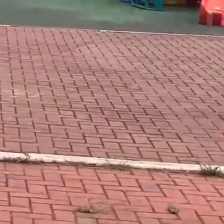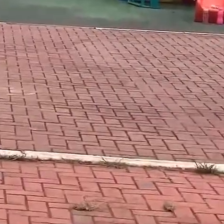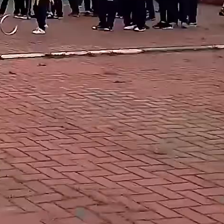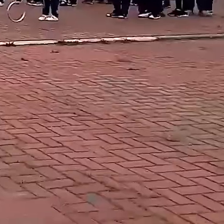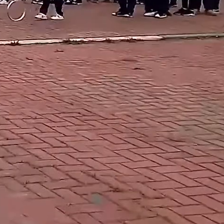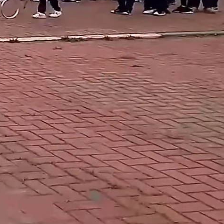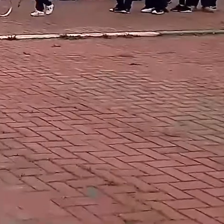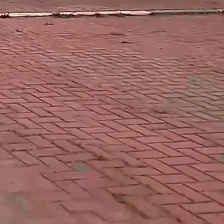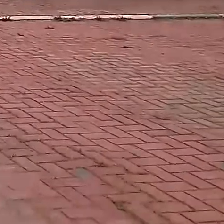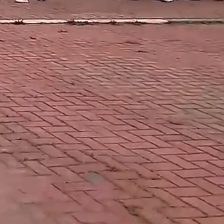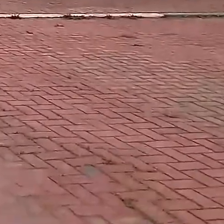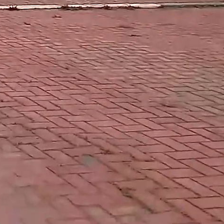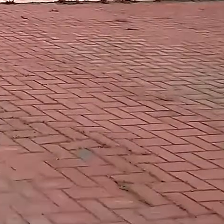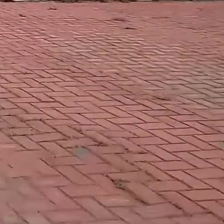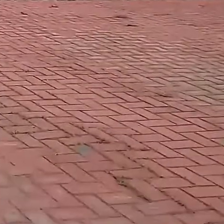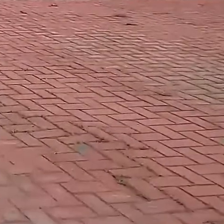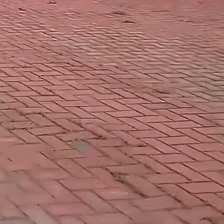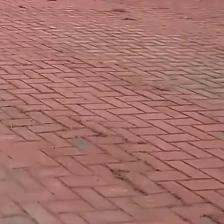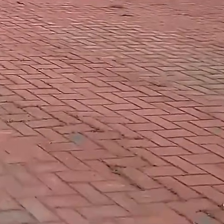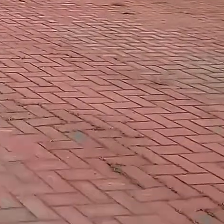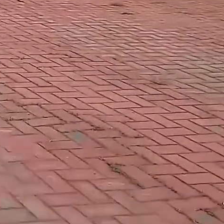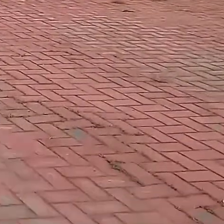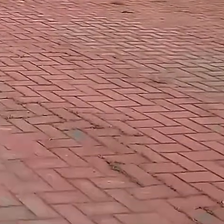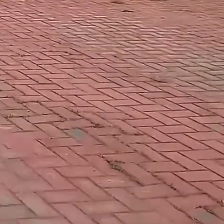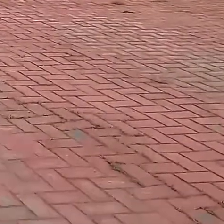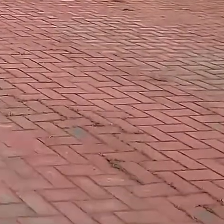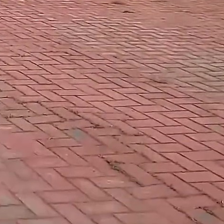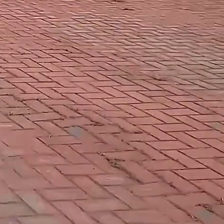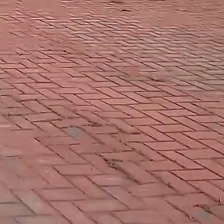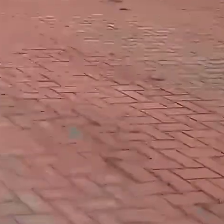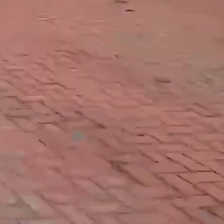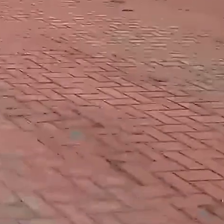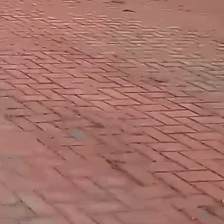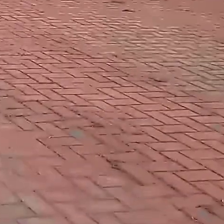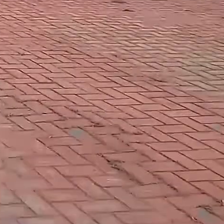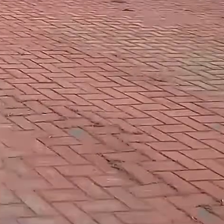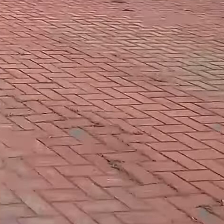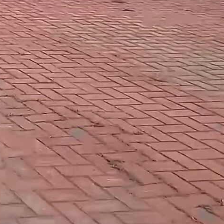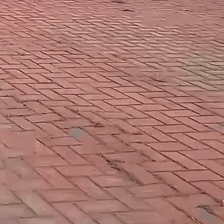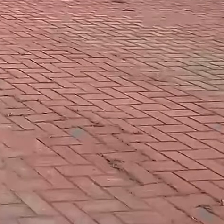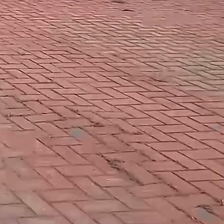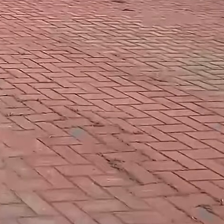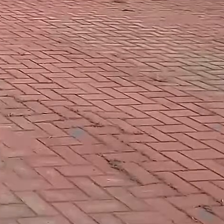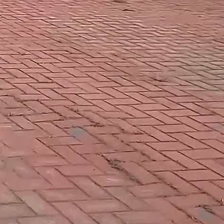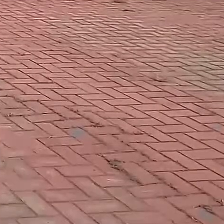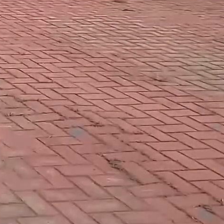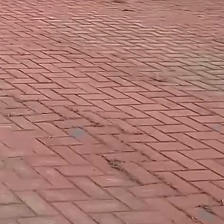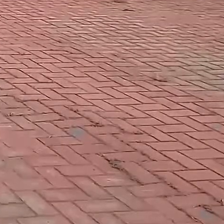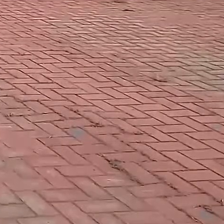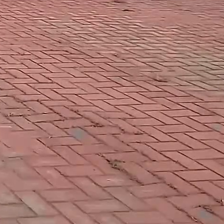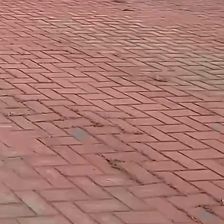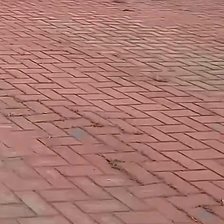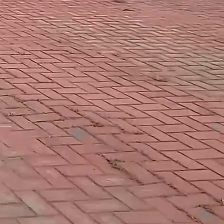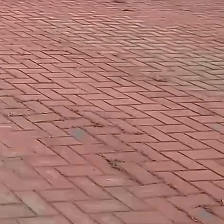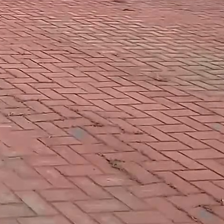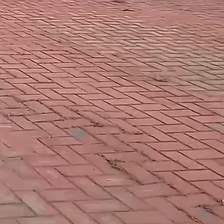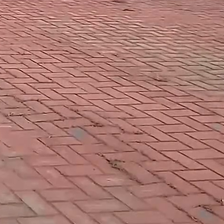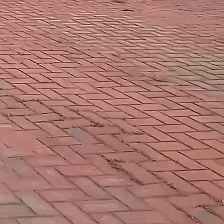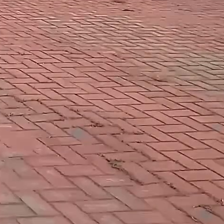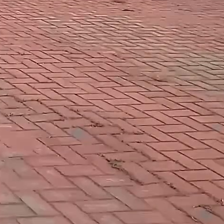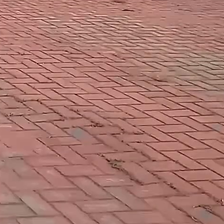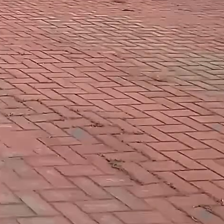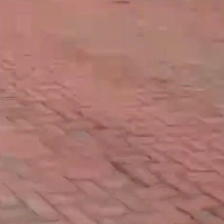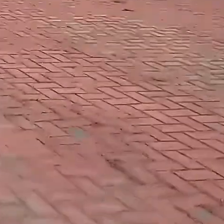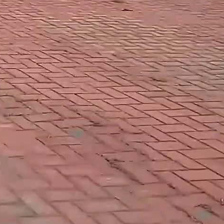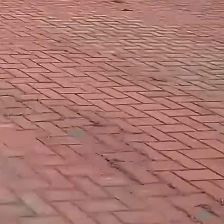A gente pega uma roda, pode bambolê. É uma roda, pode ser